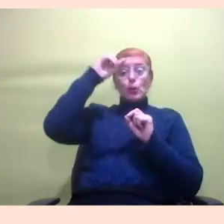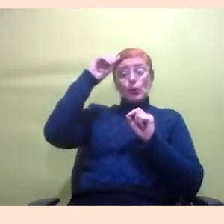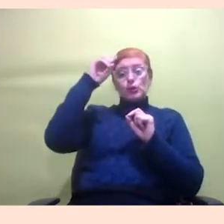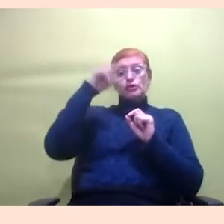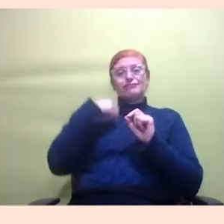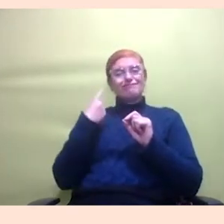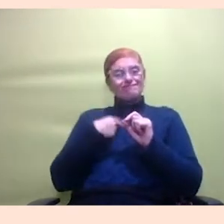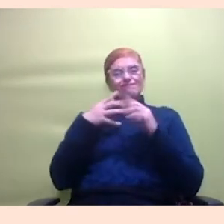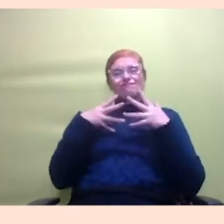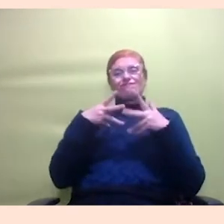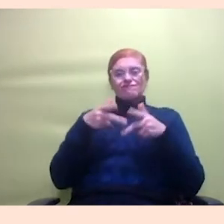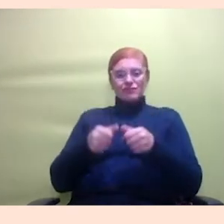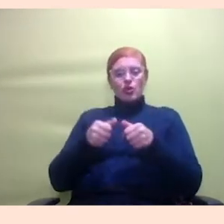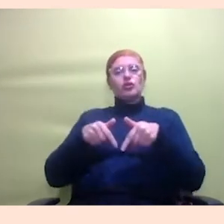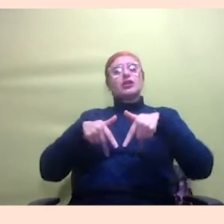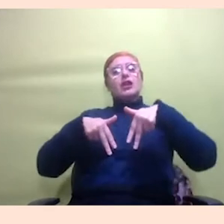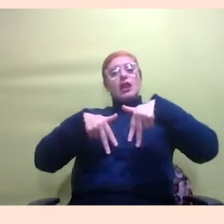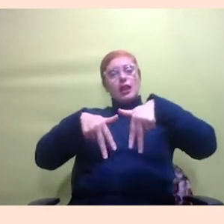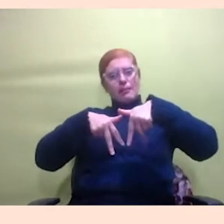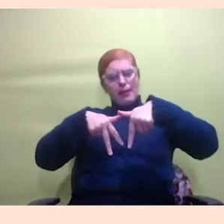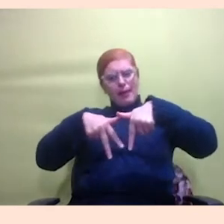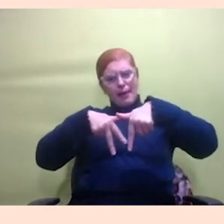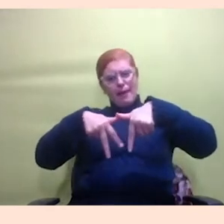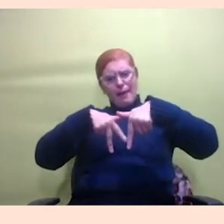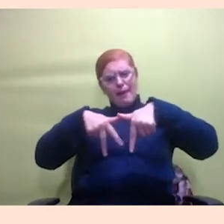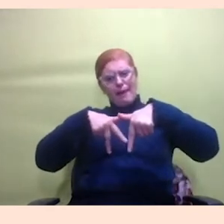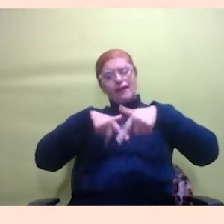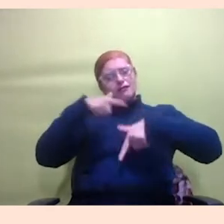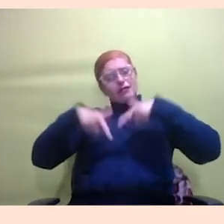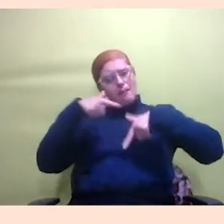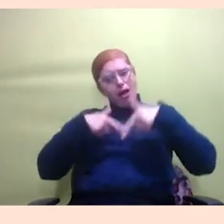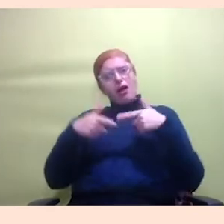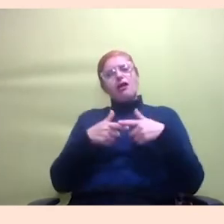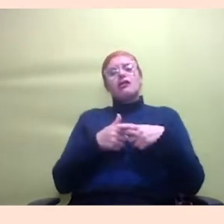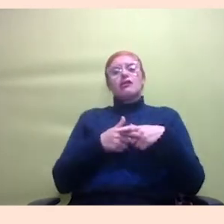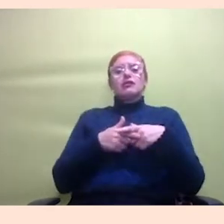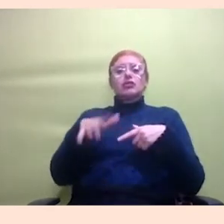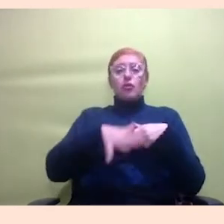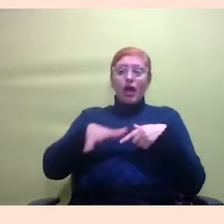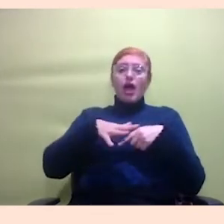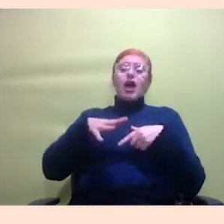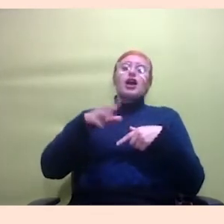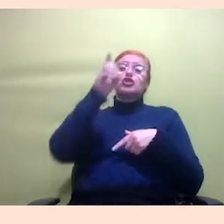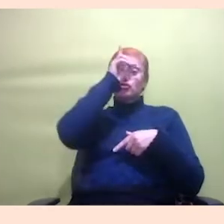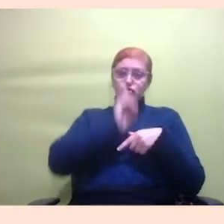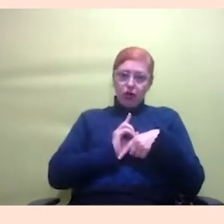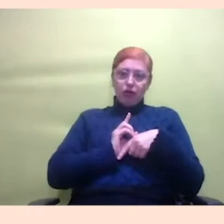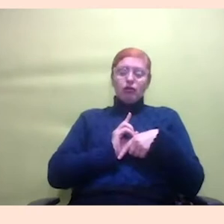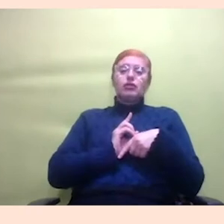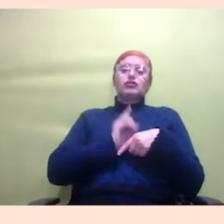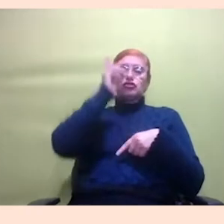na militância ou no trabalho nessa área de direitos né direitos humanos